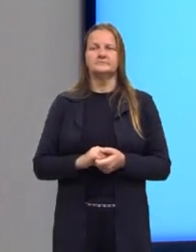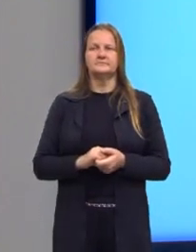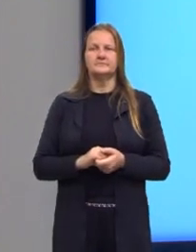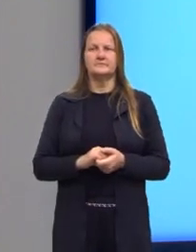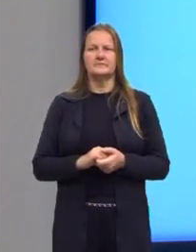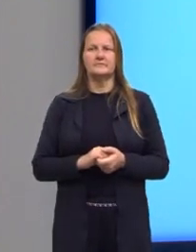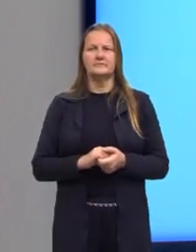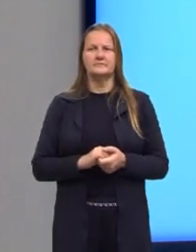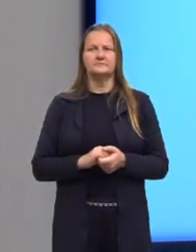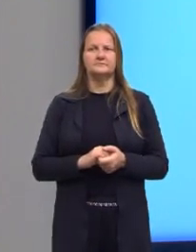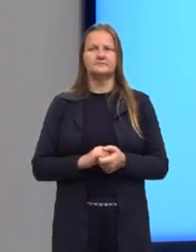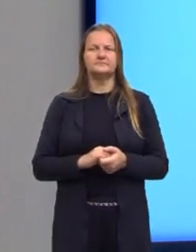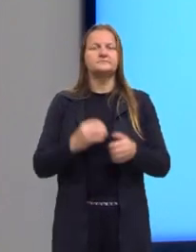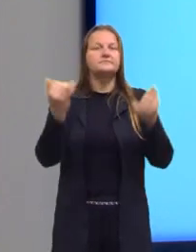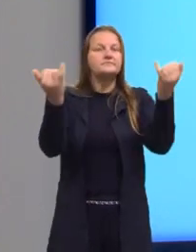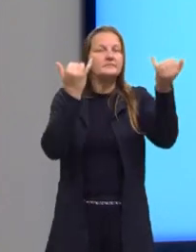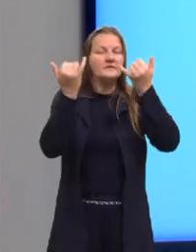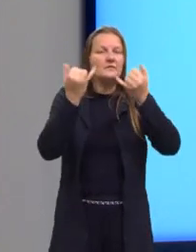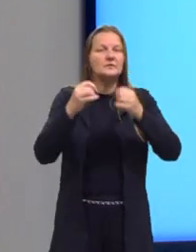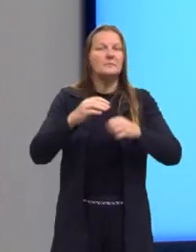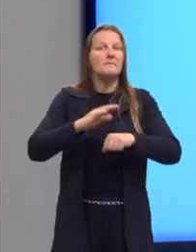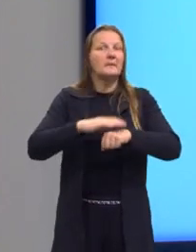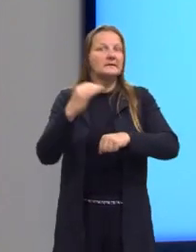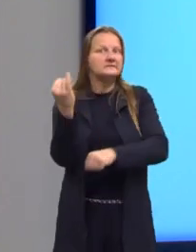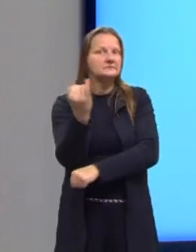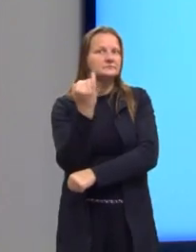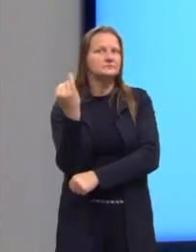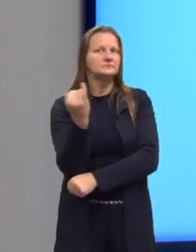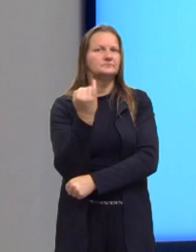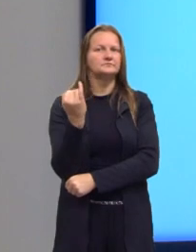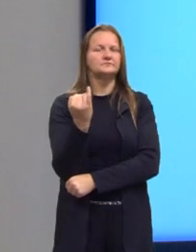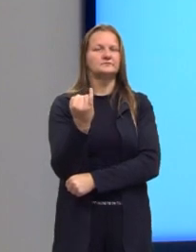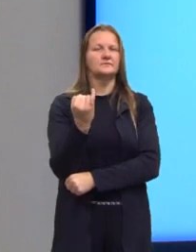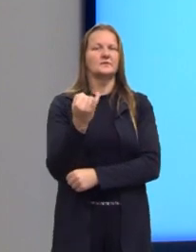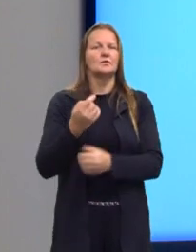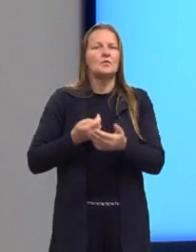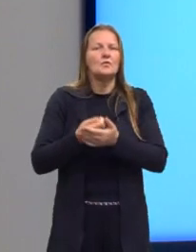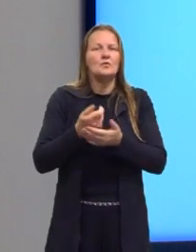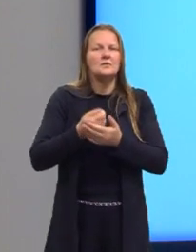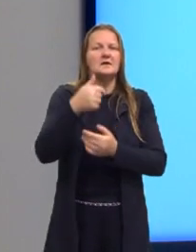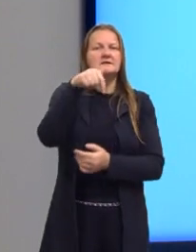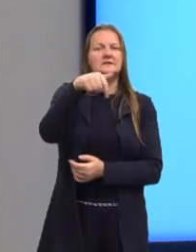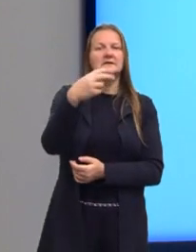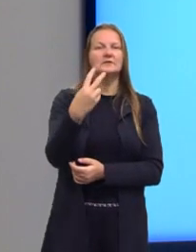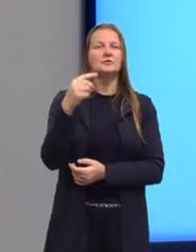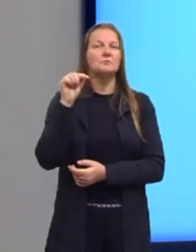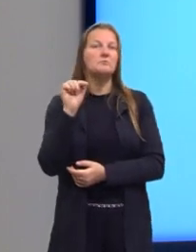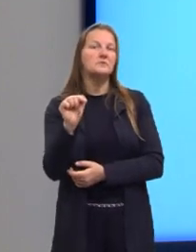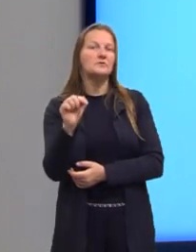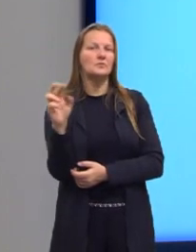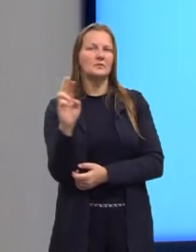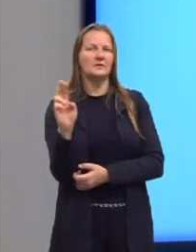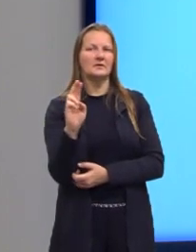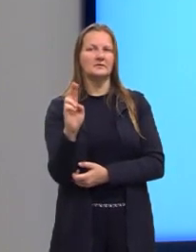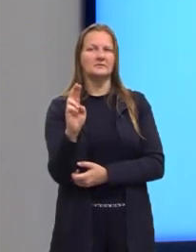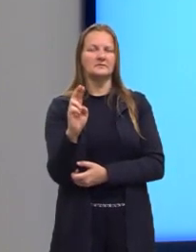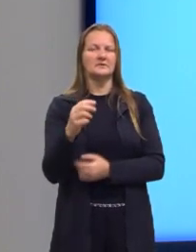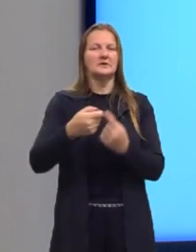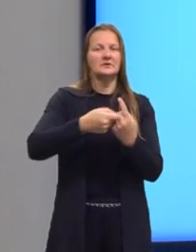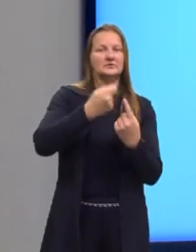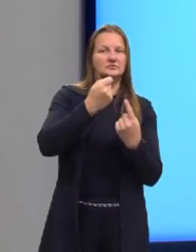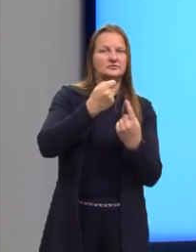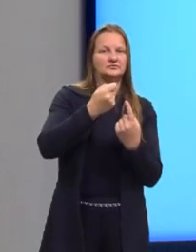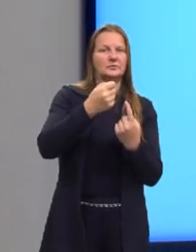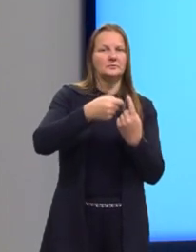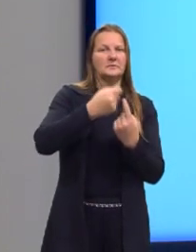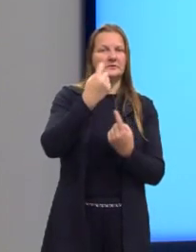Então, aqui, as informações principais. Foram gastos 72 mil reais em janeiro,